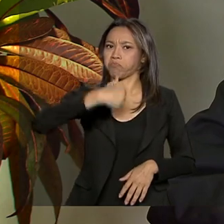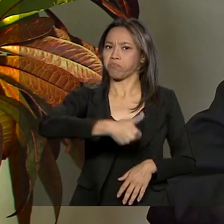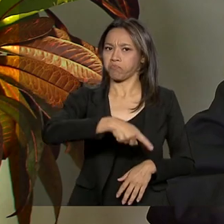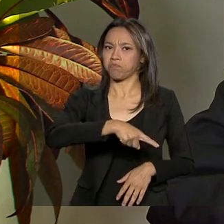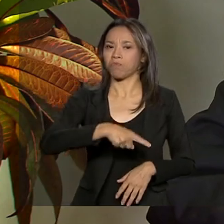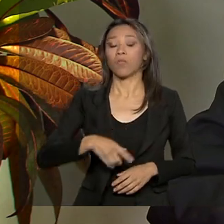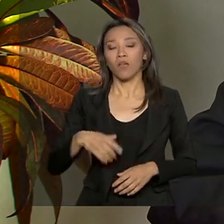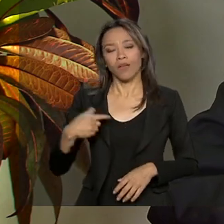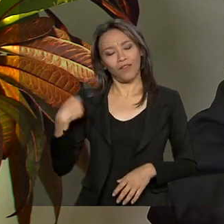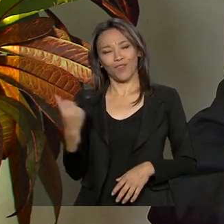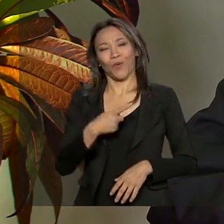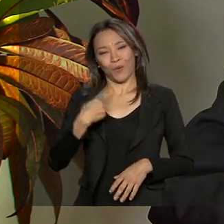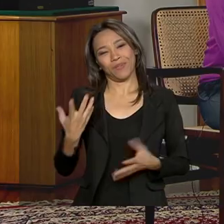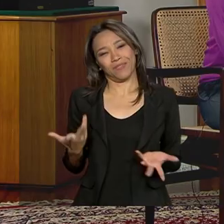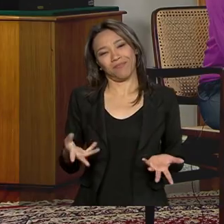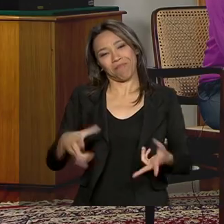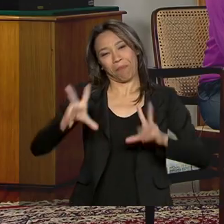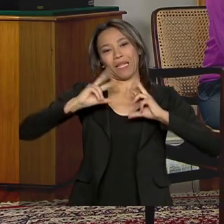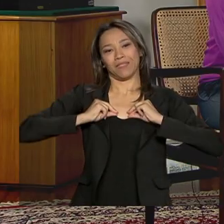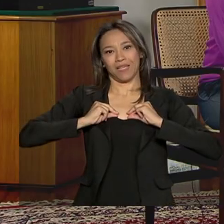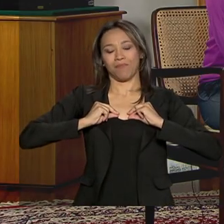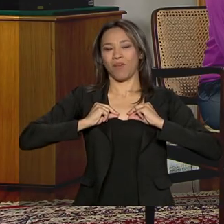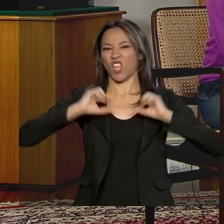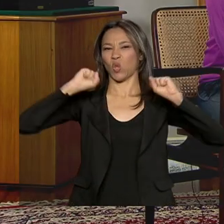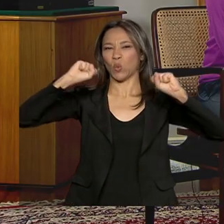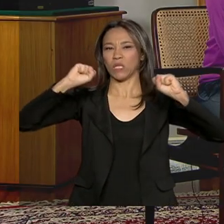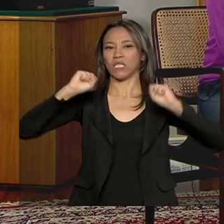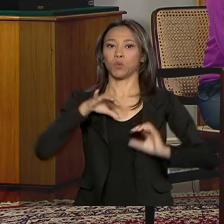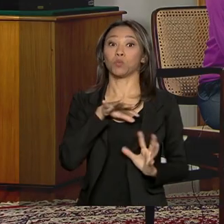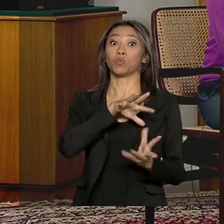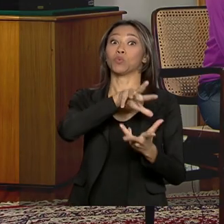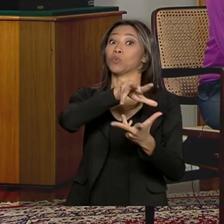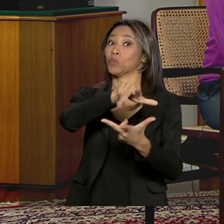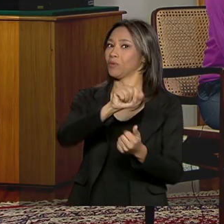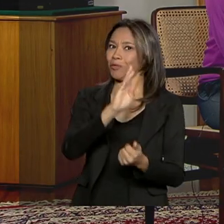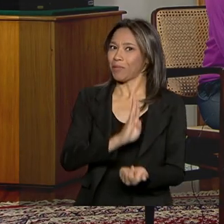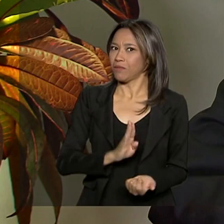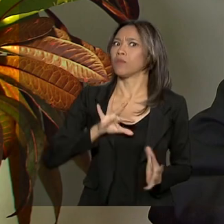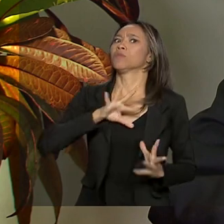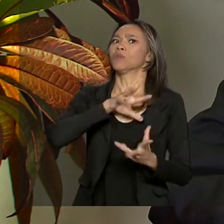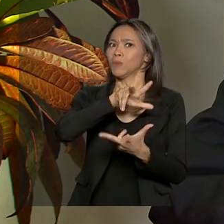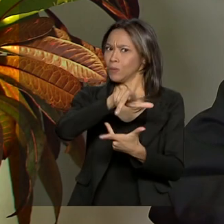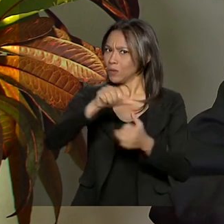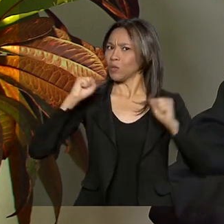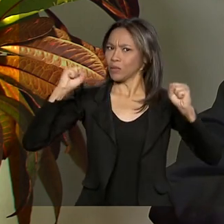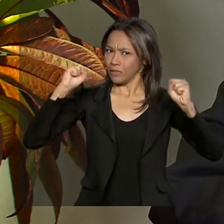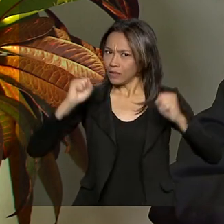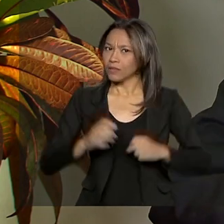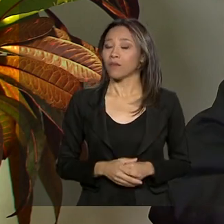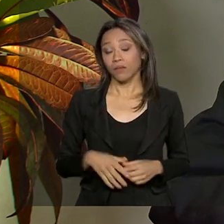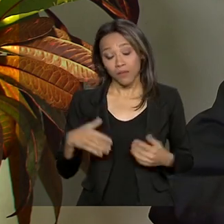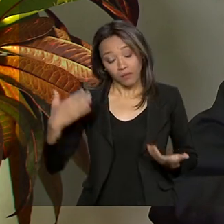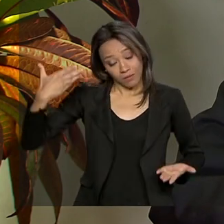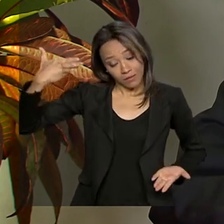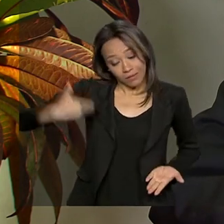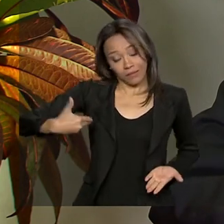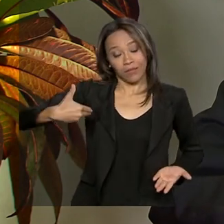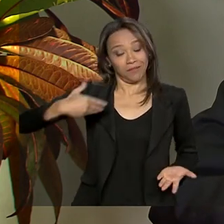a gente merece, a maior torcida do mundo, não é a maior torcida do Brasil, é a maior torcida do mundo. Ser Flamengo é uma